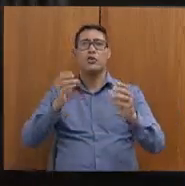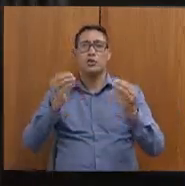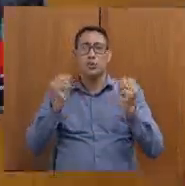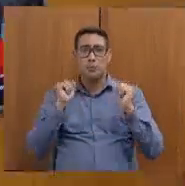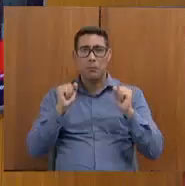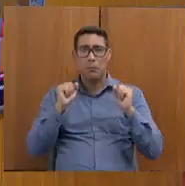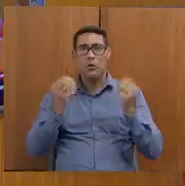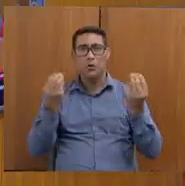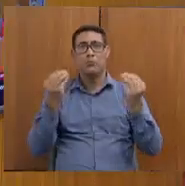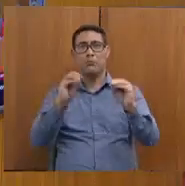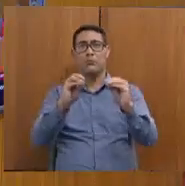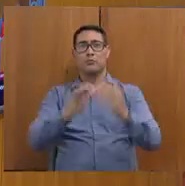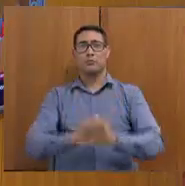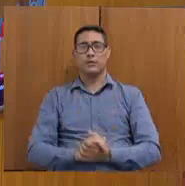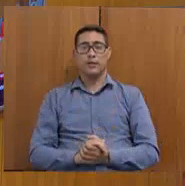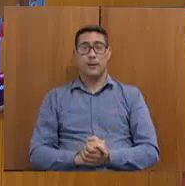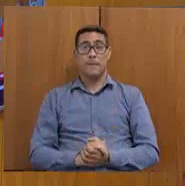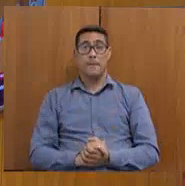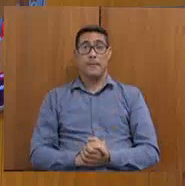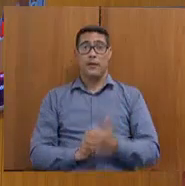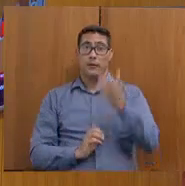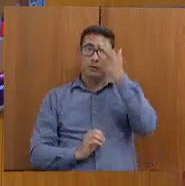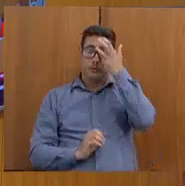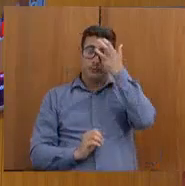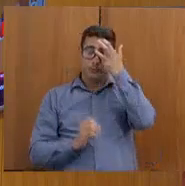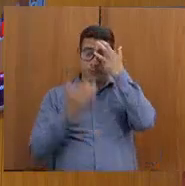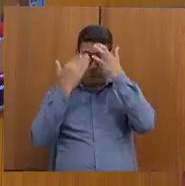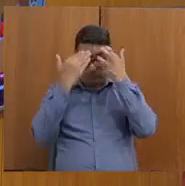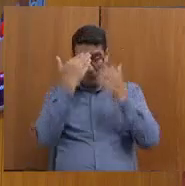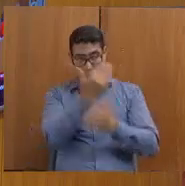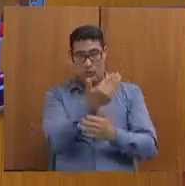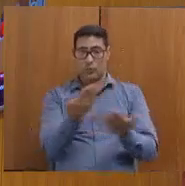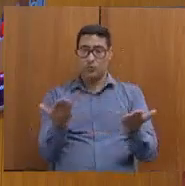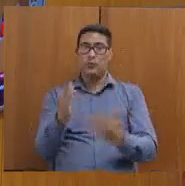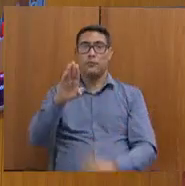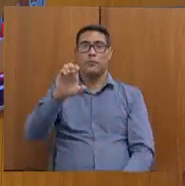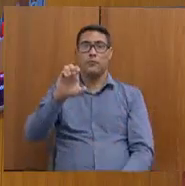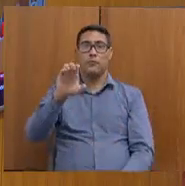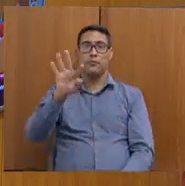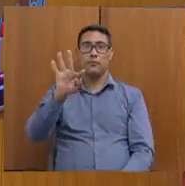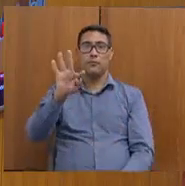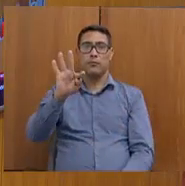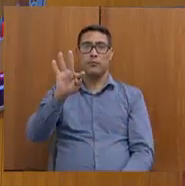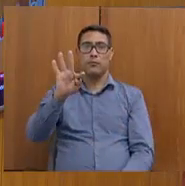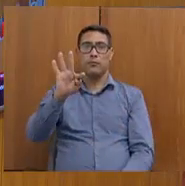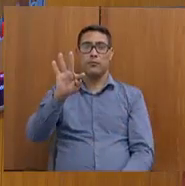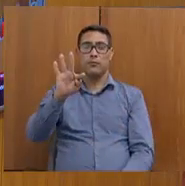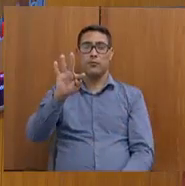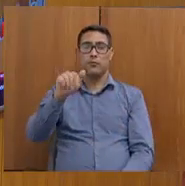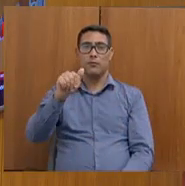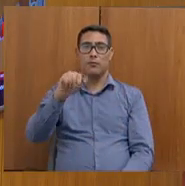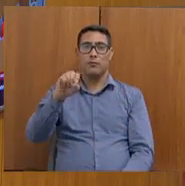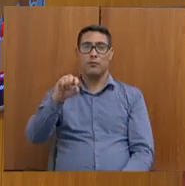Obrigada. Obrigada, deputado. A Betão. Depois a senhora responde junto. Só estou agradecendo.